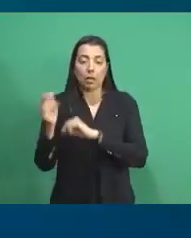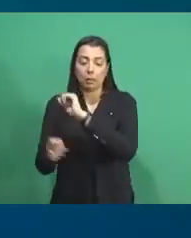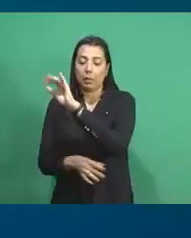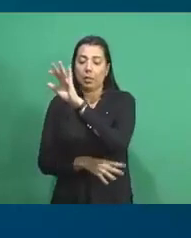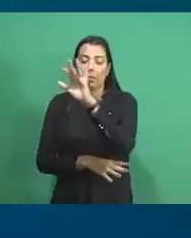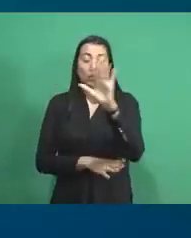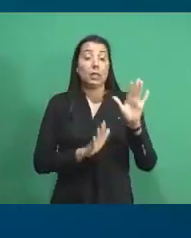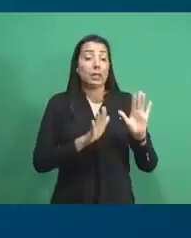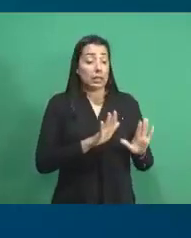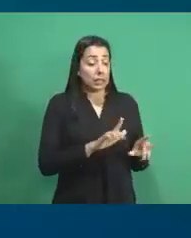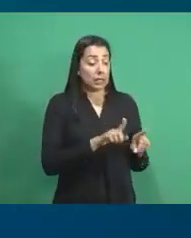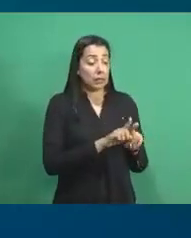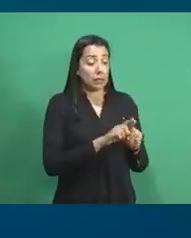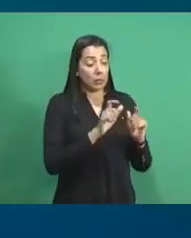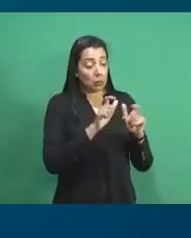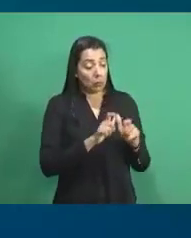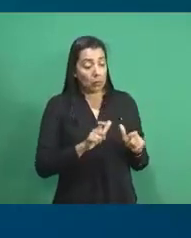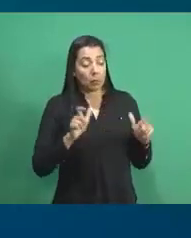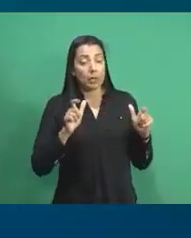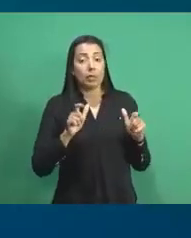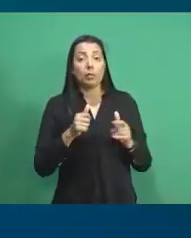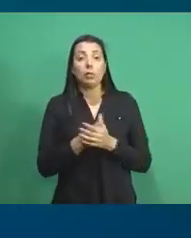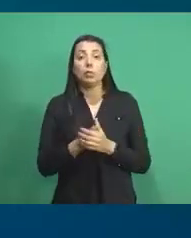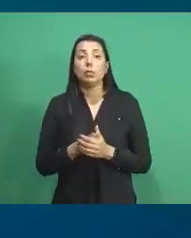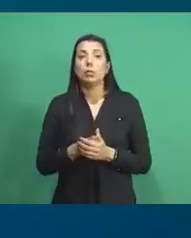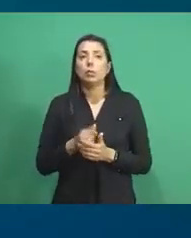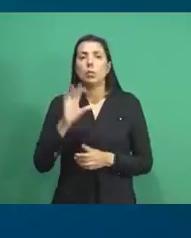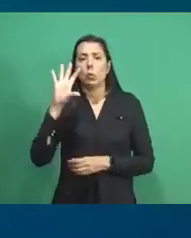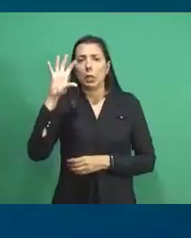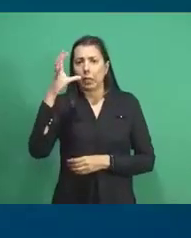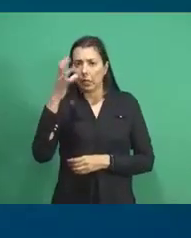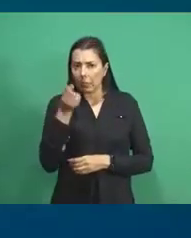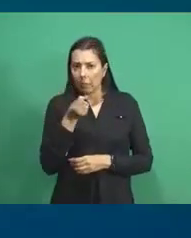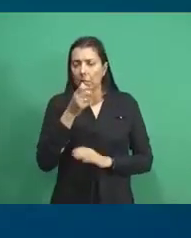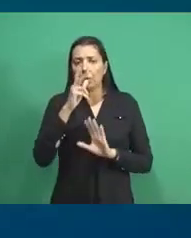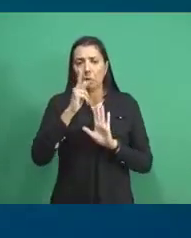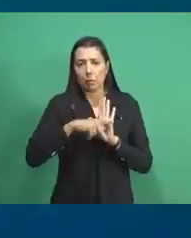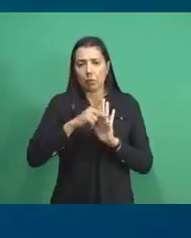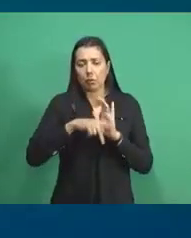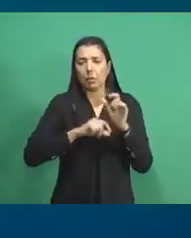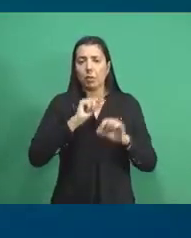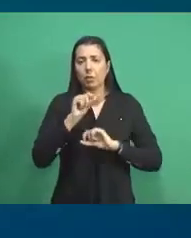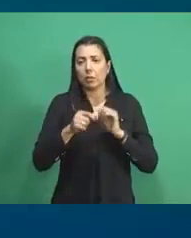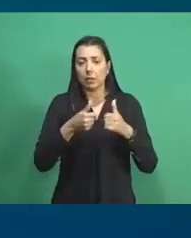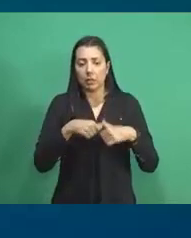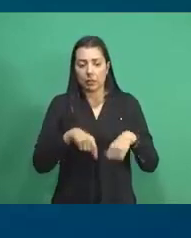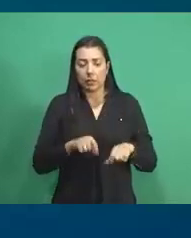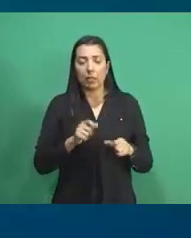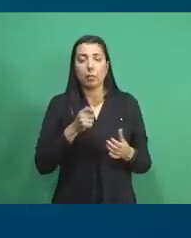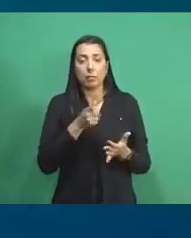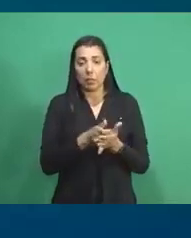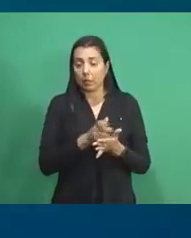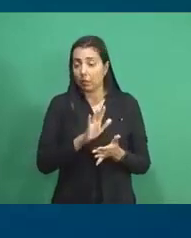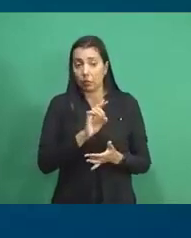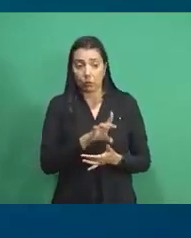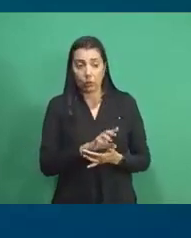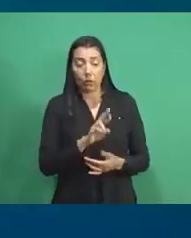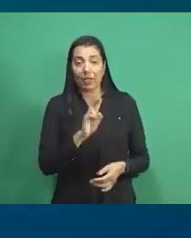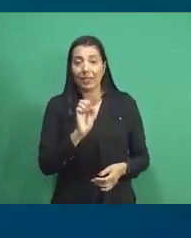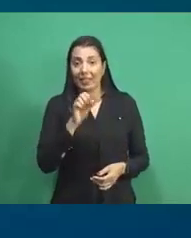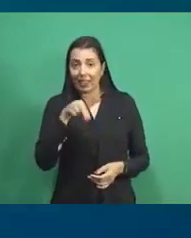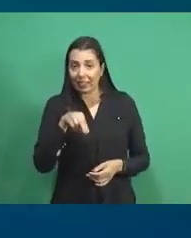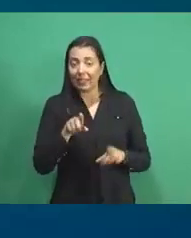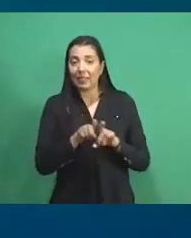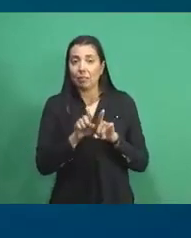como quanto ao aumento da temperatura, e é um projeto que está sendo financiado não só pelo Reino Unido,